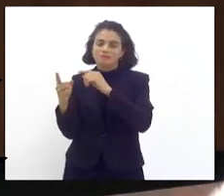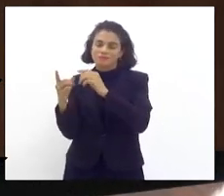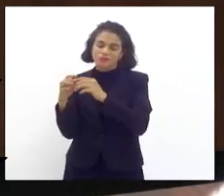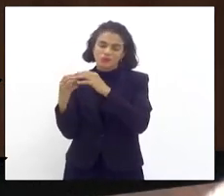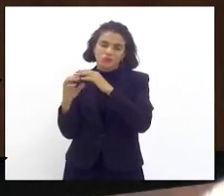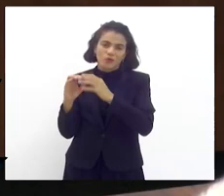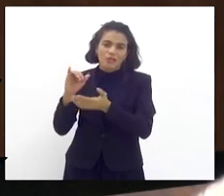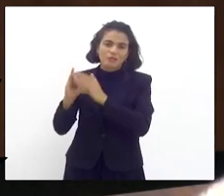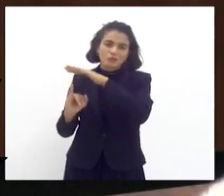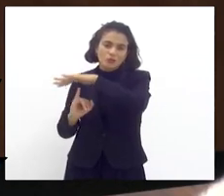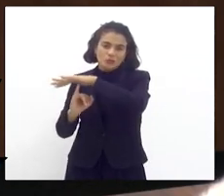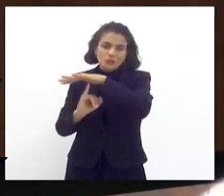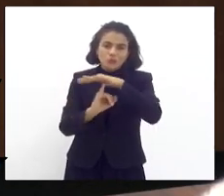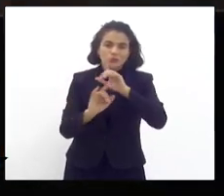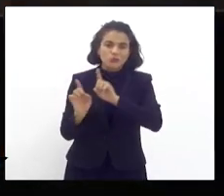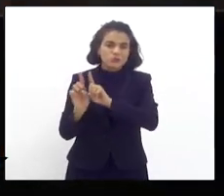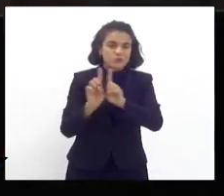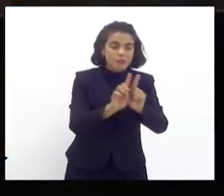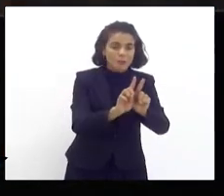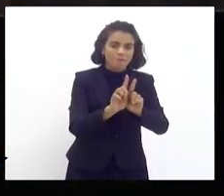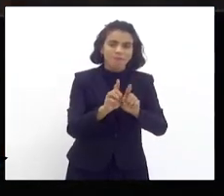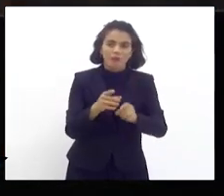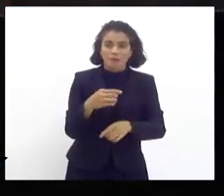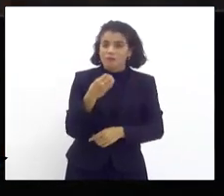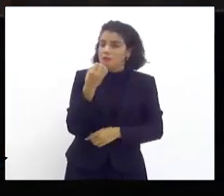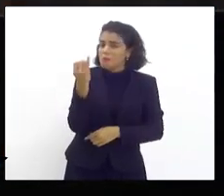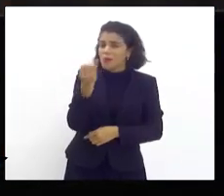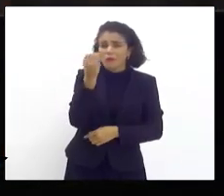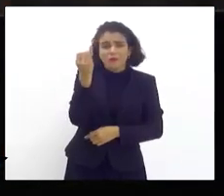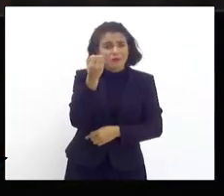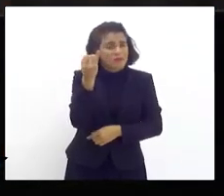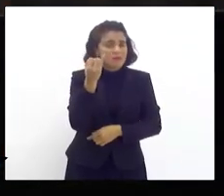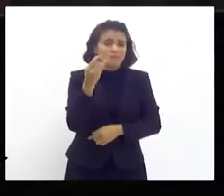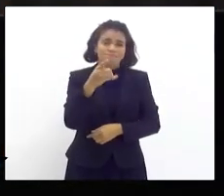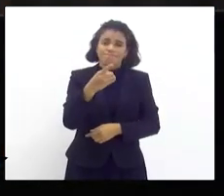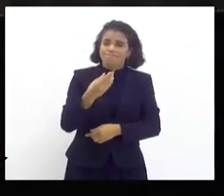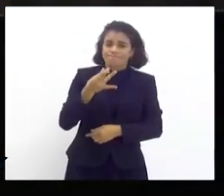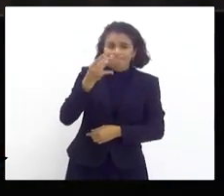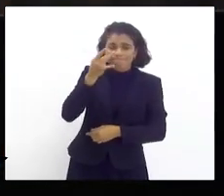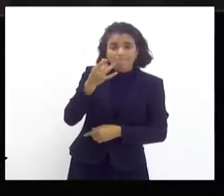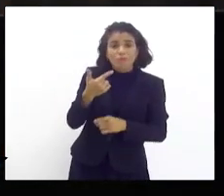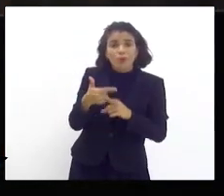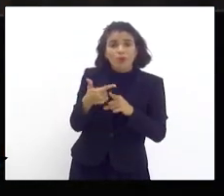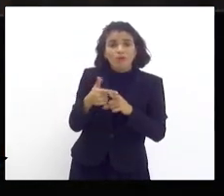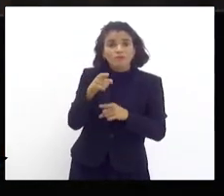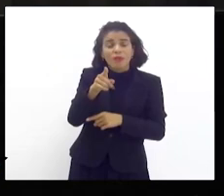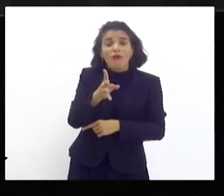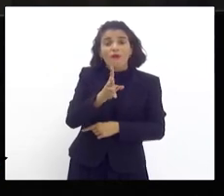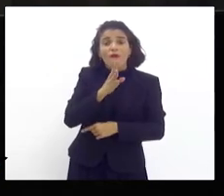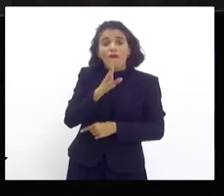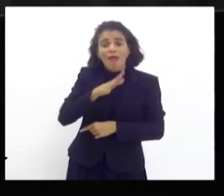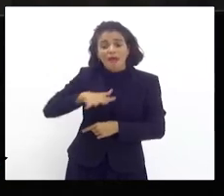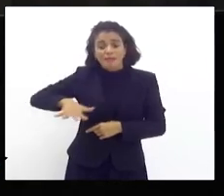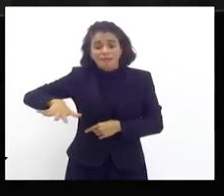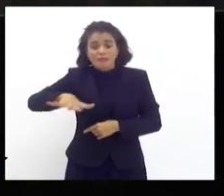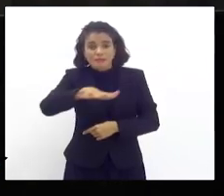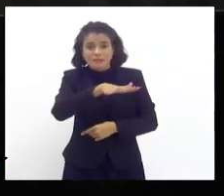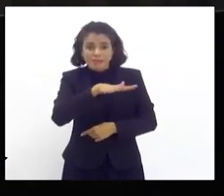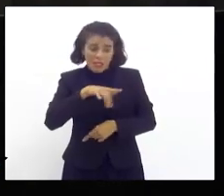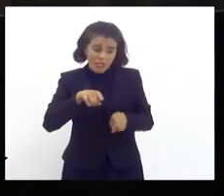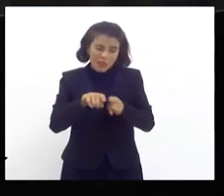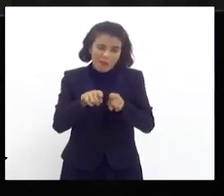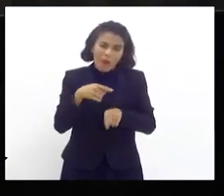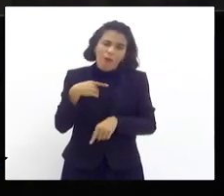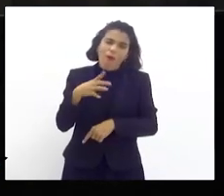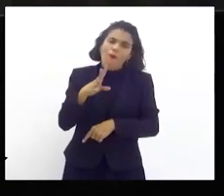finalização. Muito obrigado. Eu agradeço a você, Luiz Cláudio, vai ser importante a sua presença, porque você é conhecedor daquela região, eu conheço também